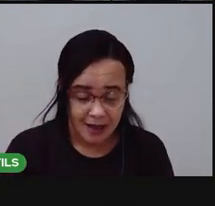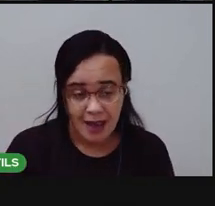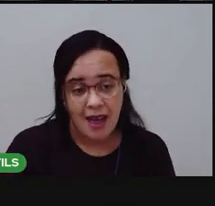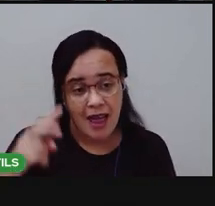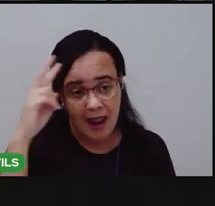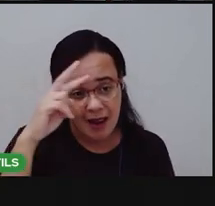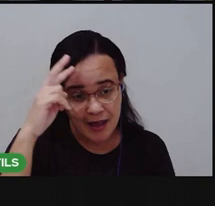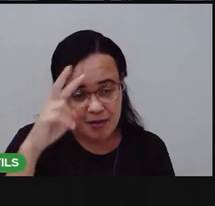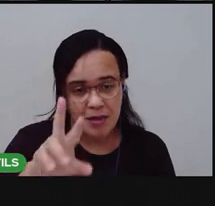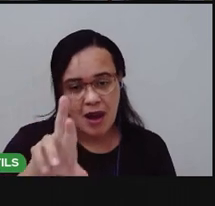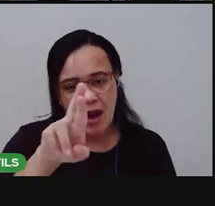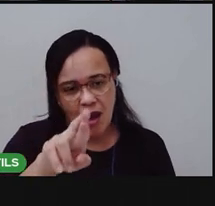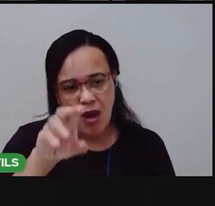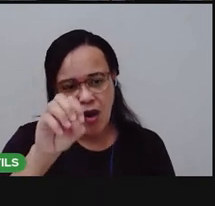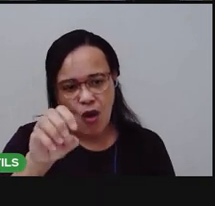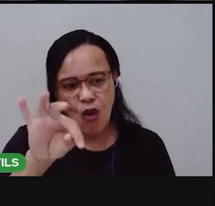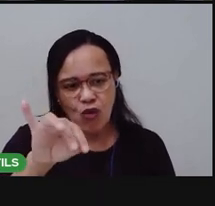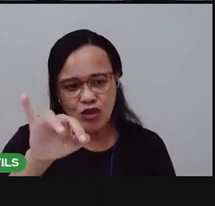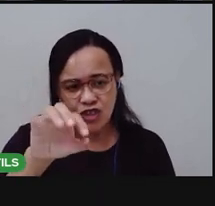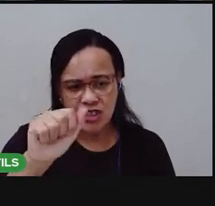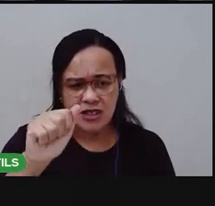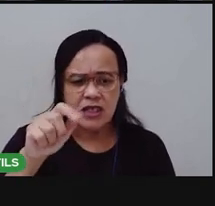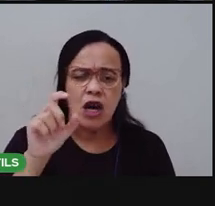faz todos os dias.